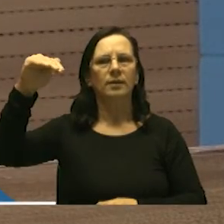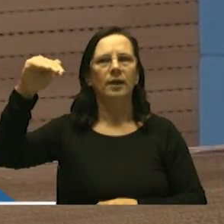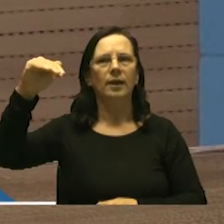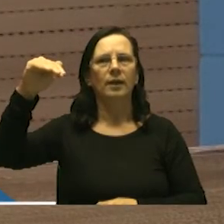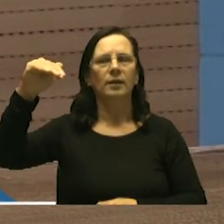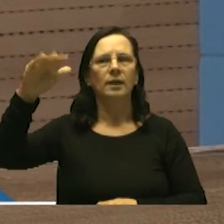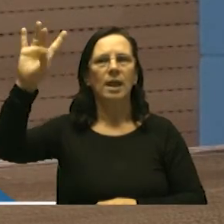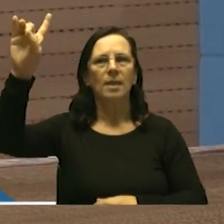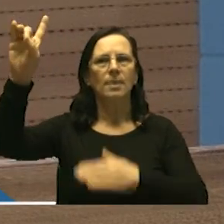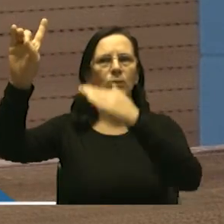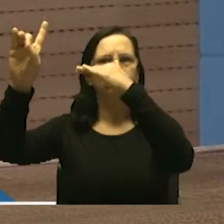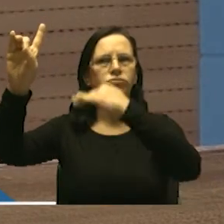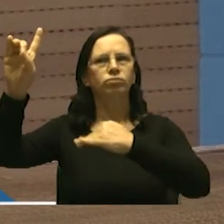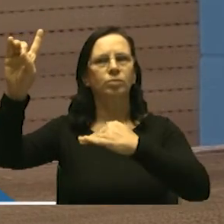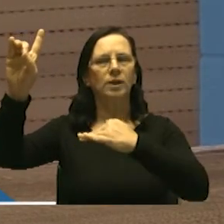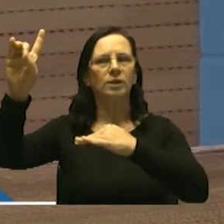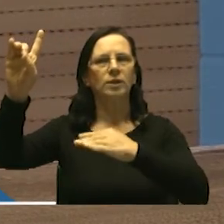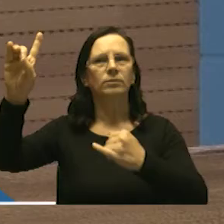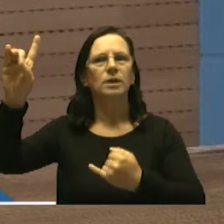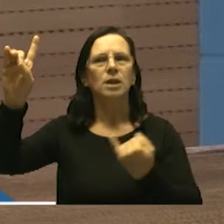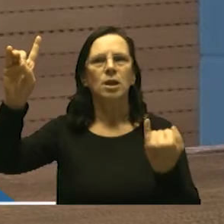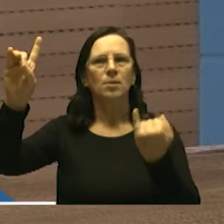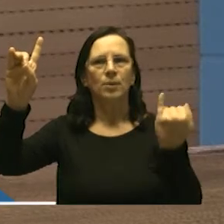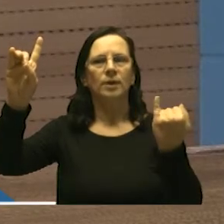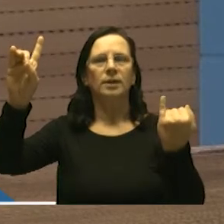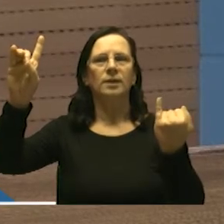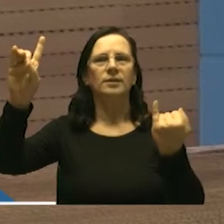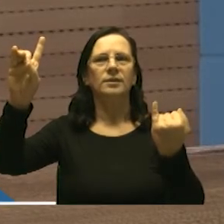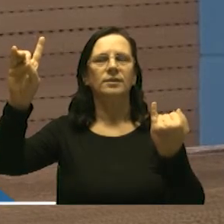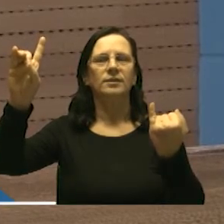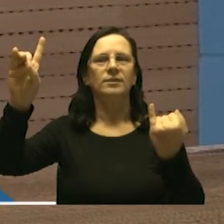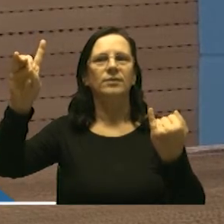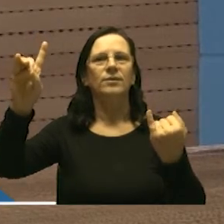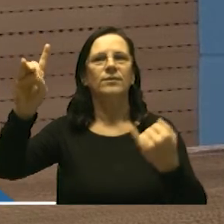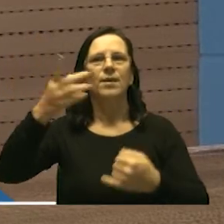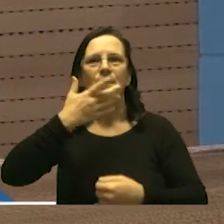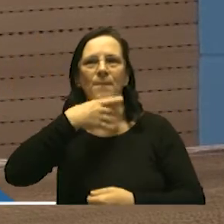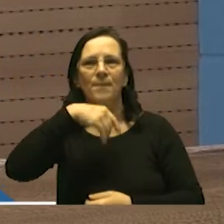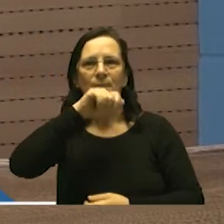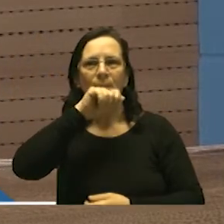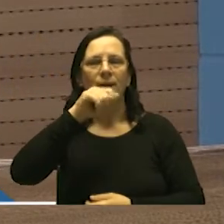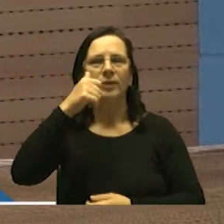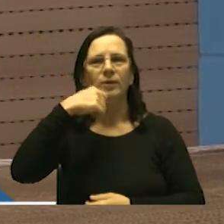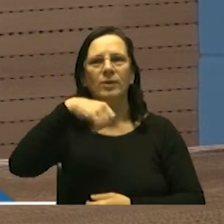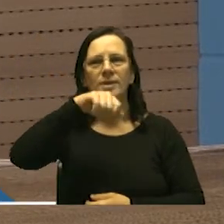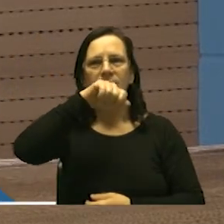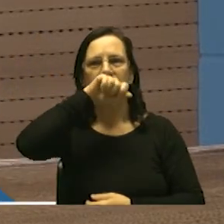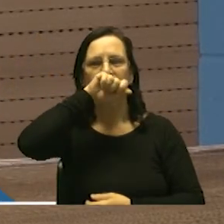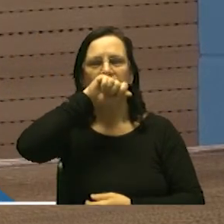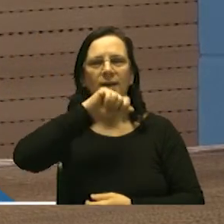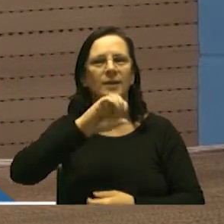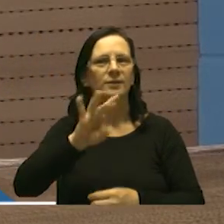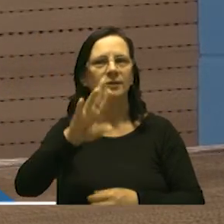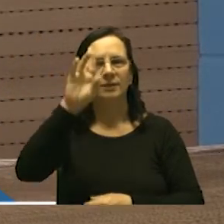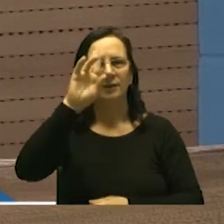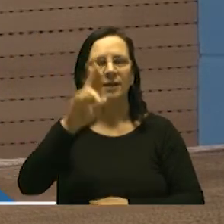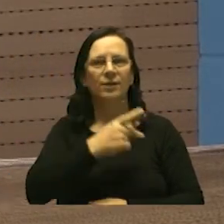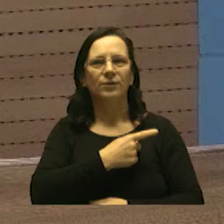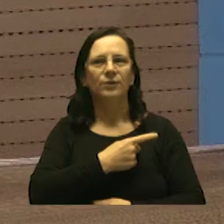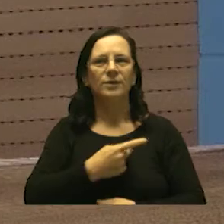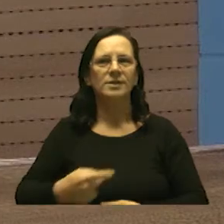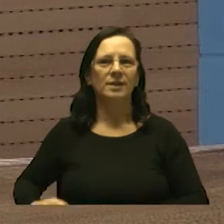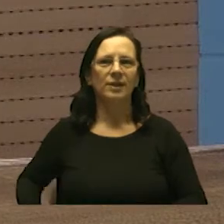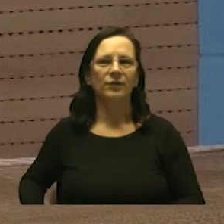de Deus a coisa mais preciosa que nós temos em nossas vidas são os nossos pais e as nossas mães no momento é só seu presidente